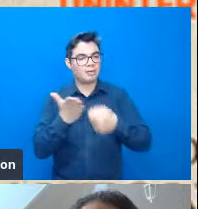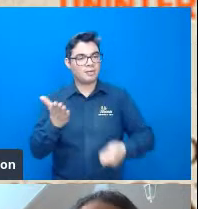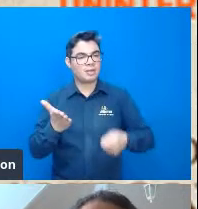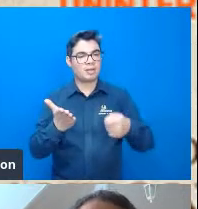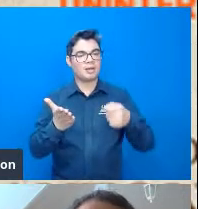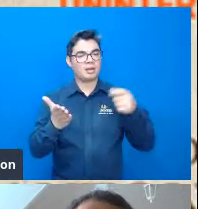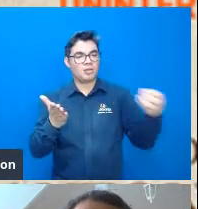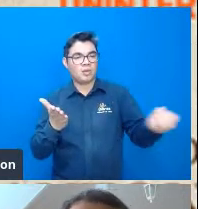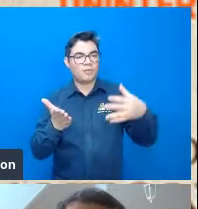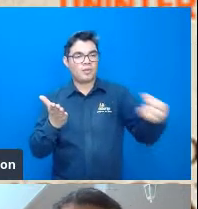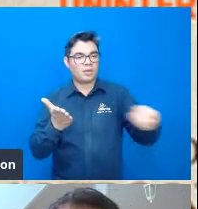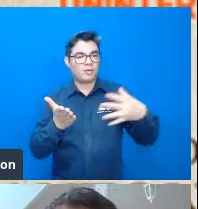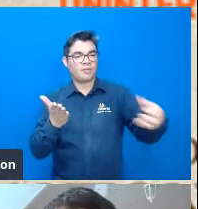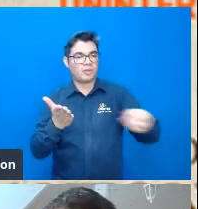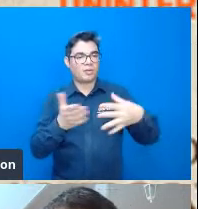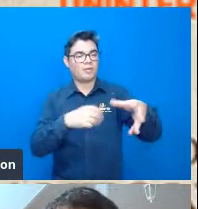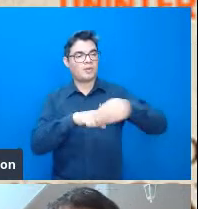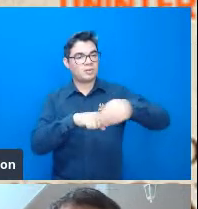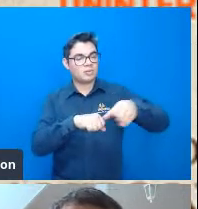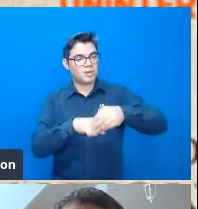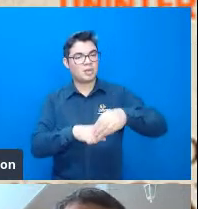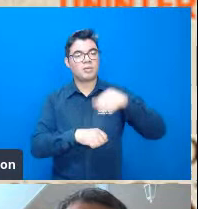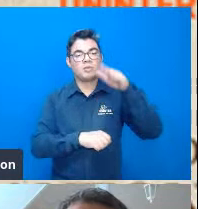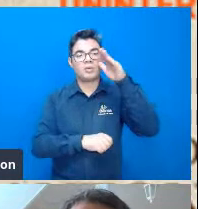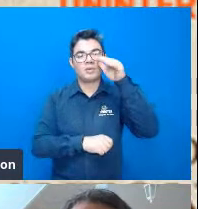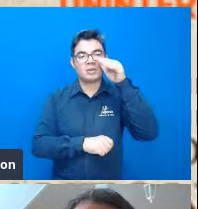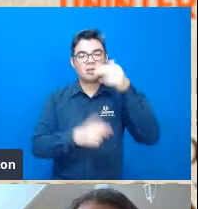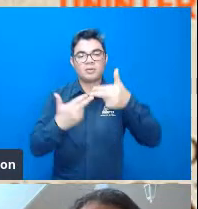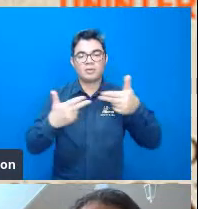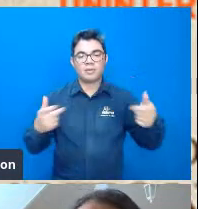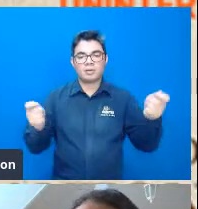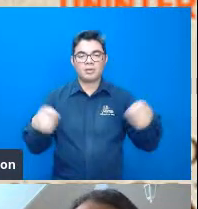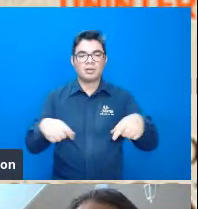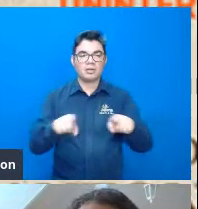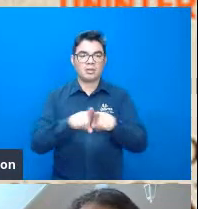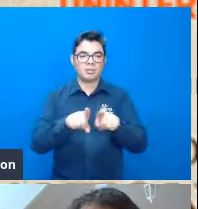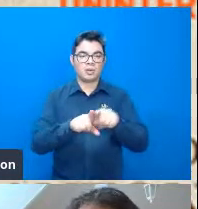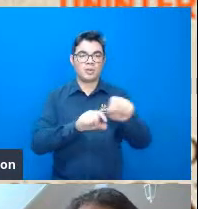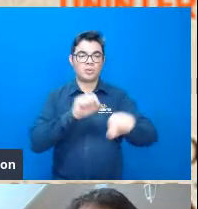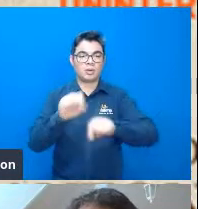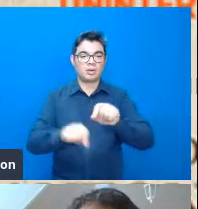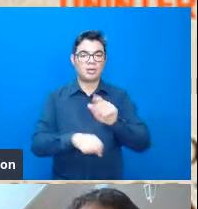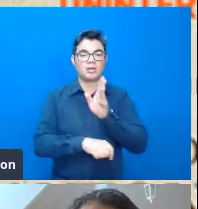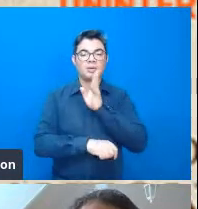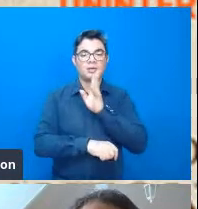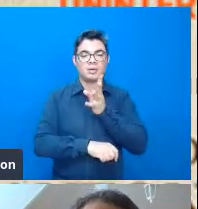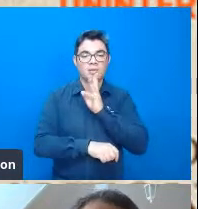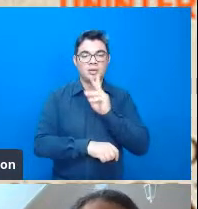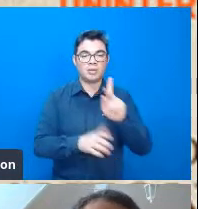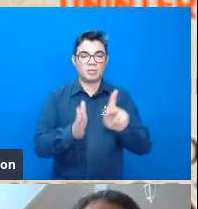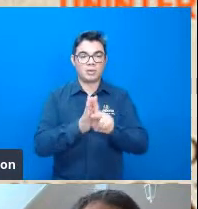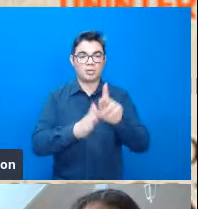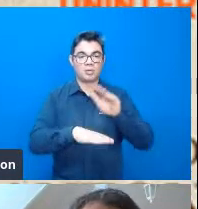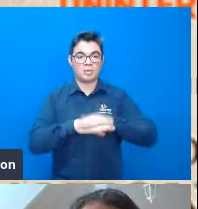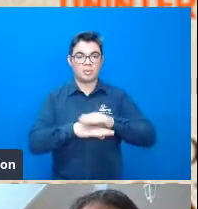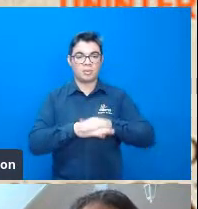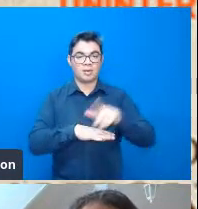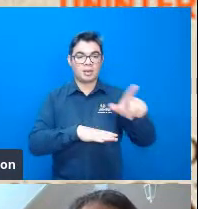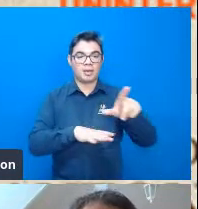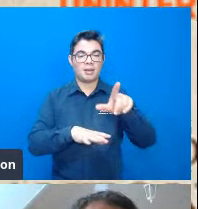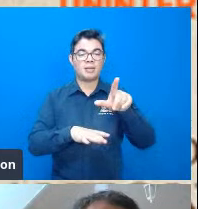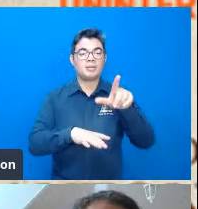atualizado tinha uma outra curiosidade né ele era até conhecido pelos colegas como um rato de